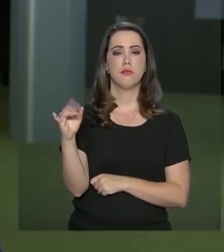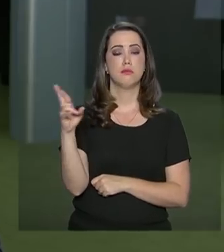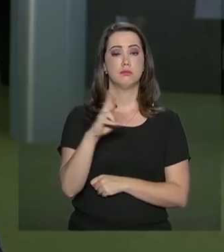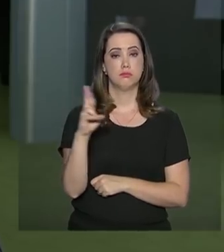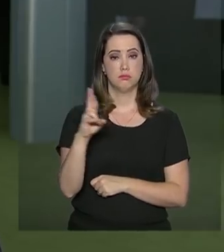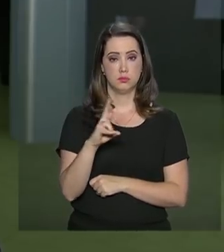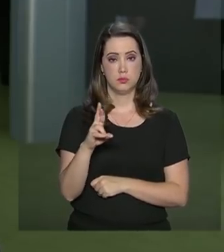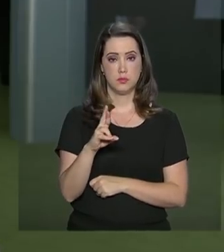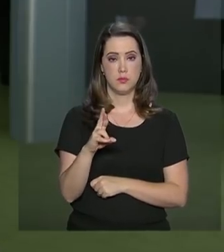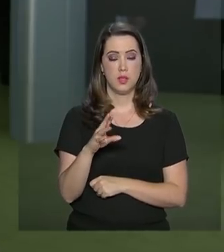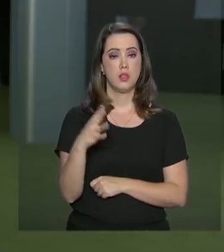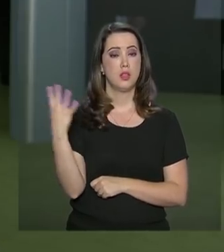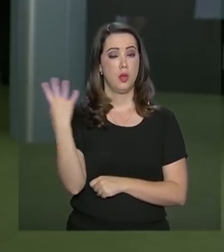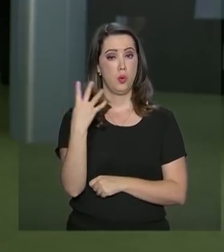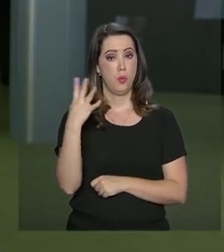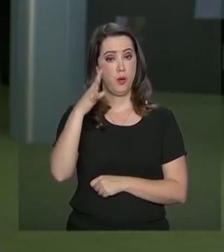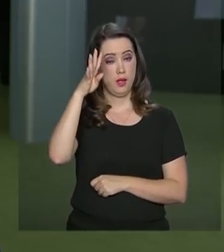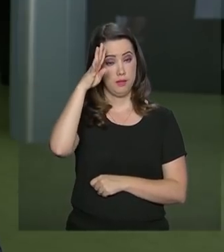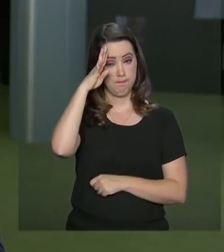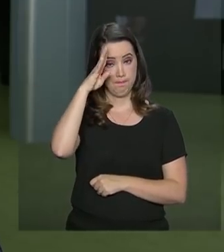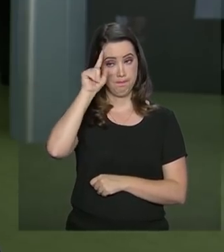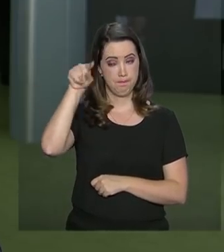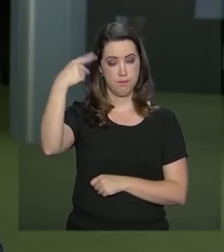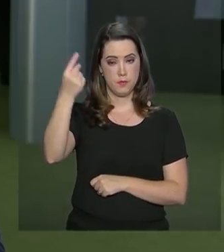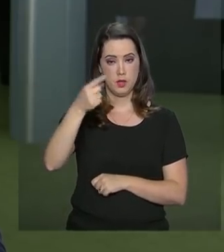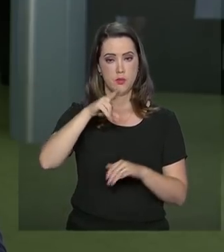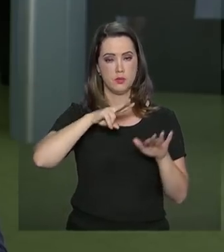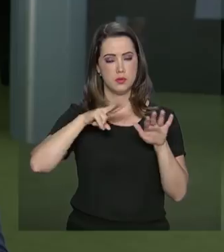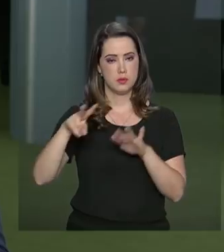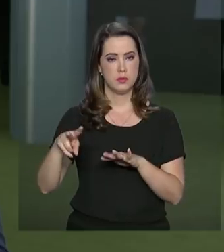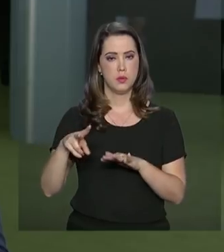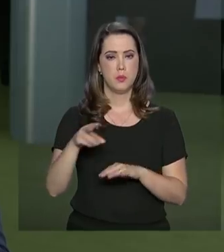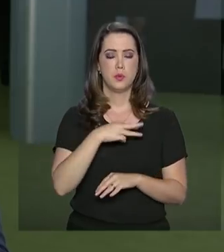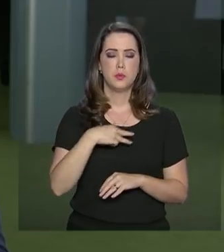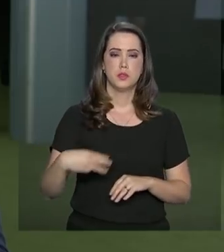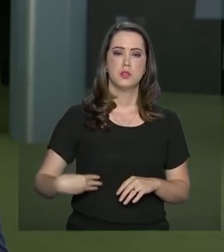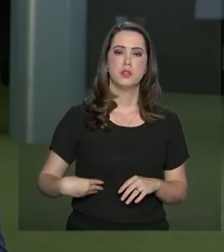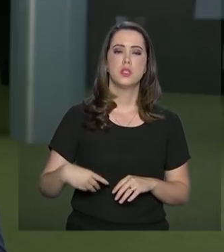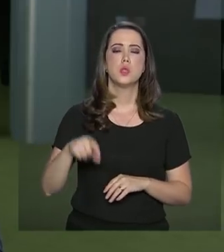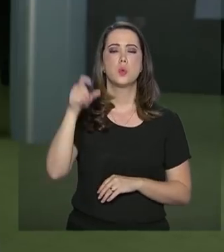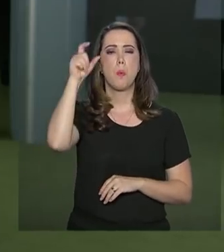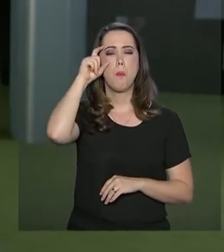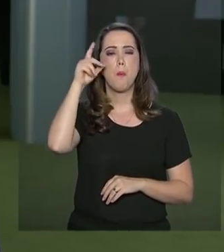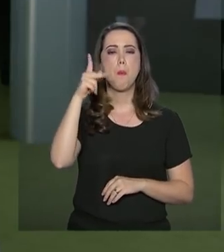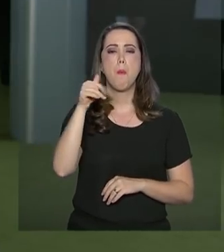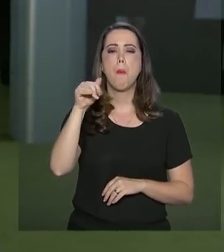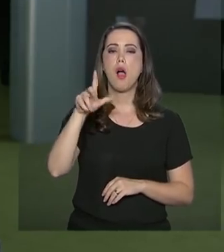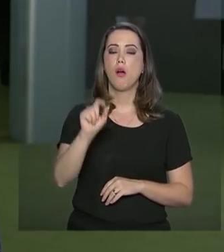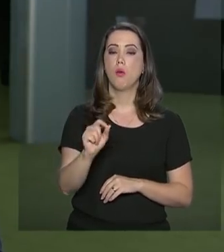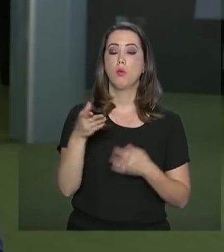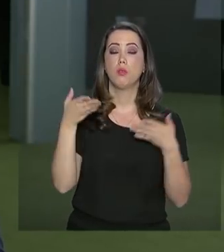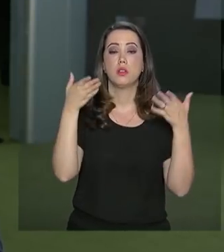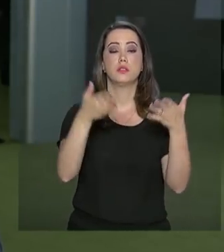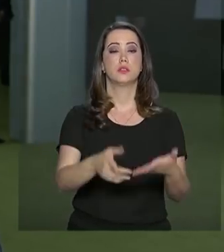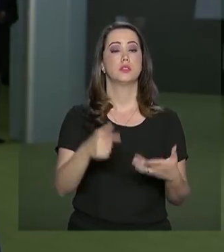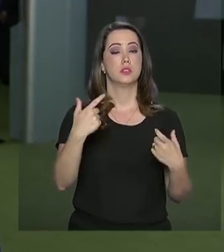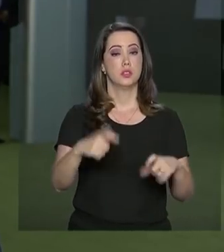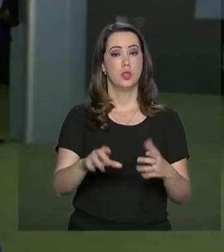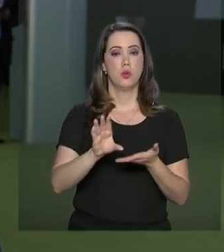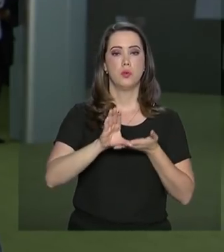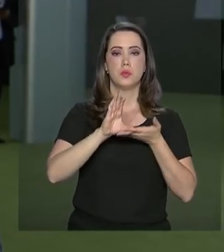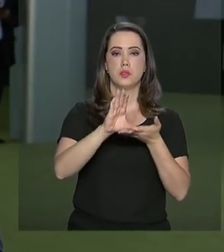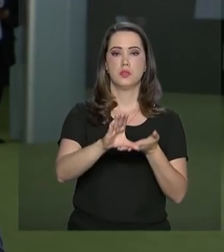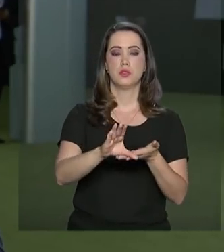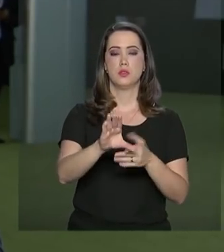reais. Na quarta-feira da semana que vem, o ministro da Economia, Paulo Guedes, vem à Comissão de Constituição e Justiça da Câmara dos